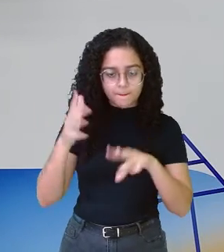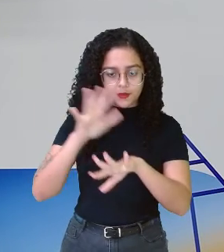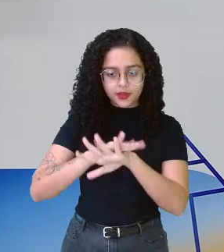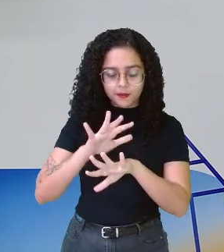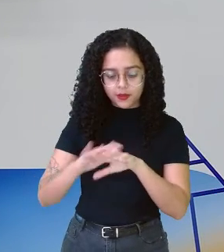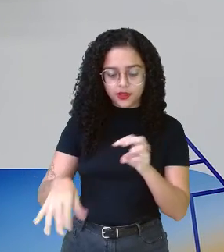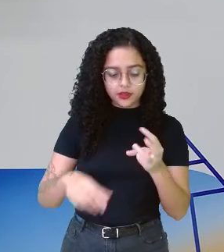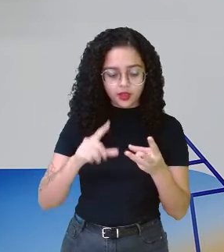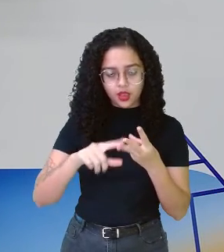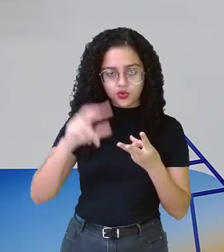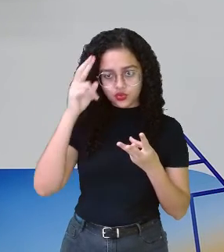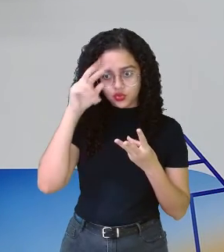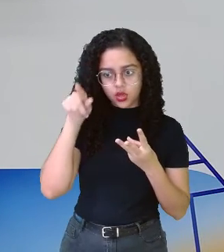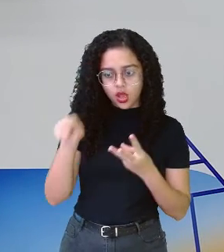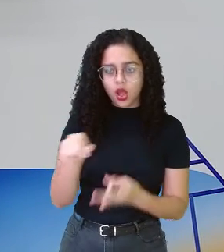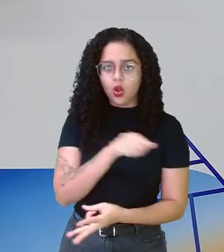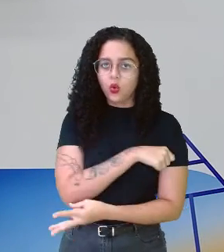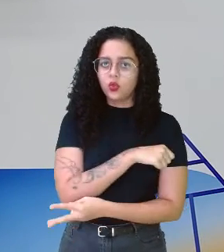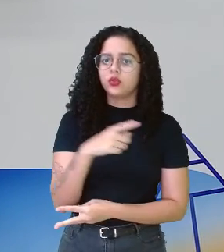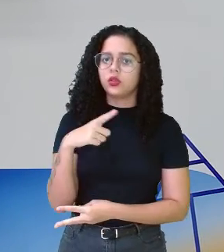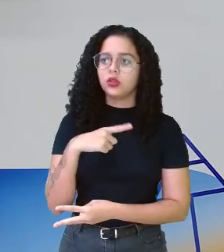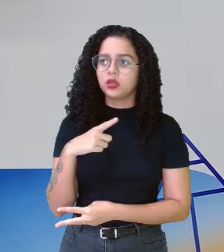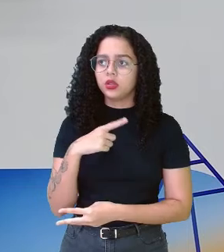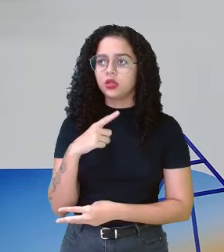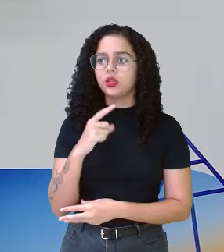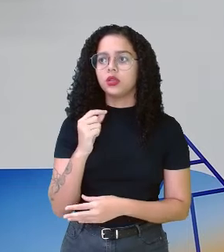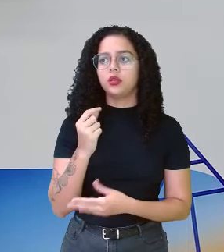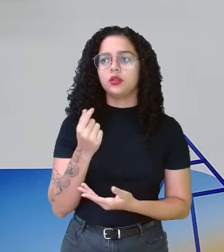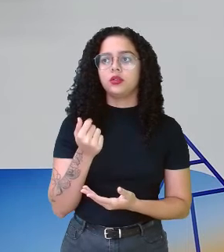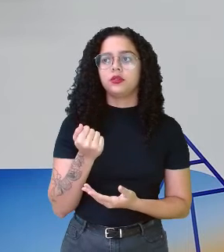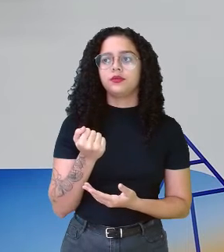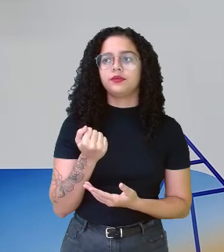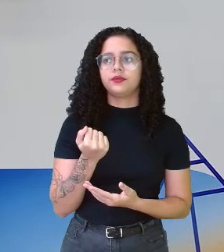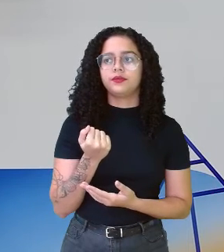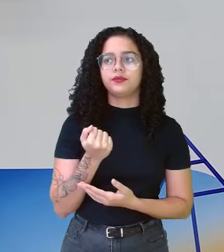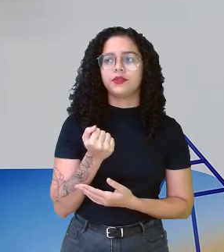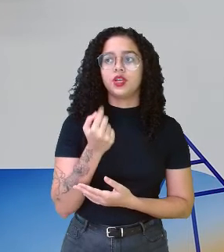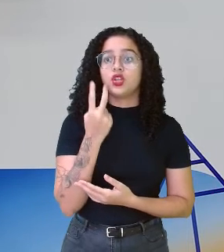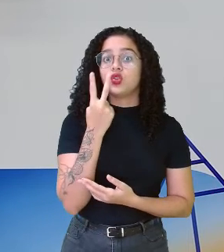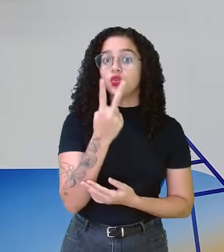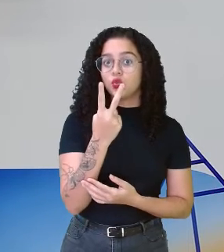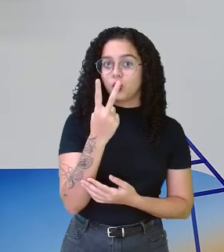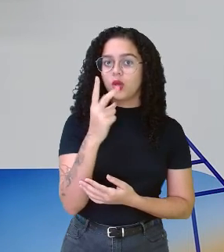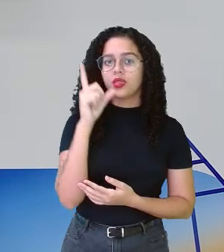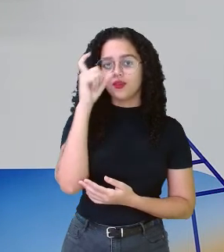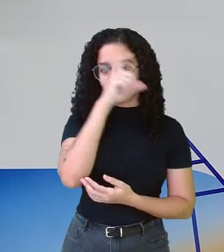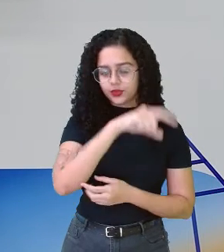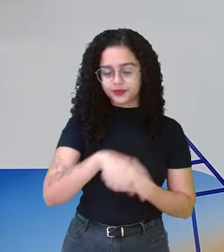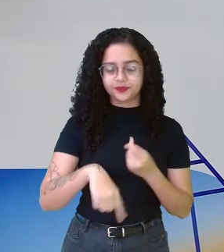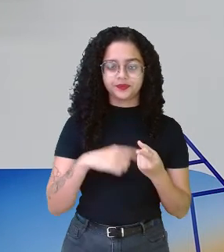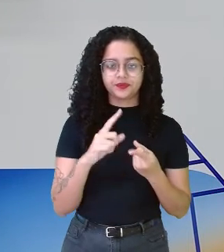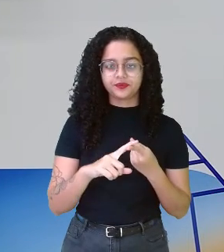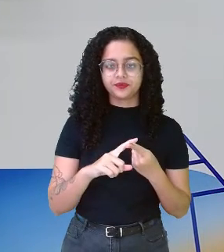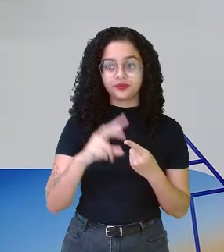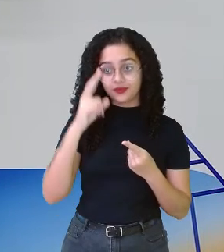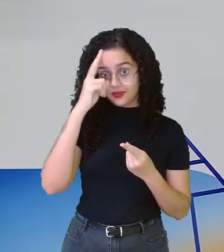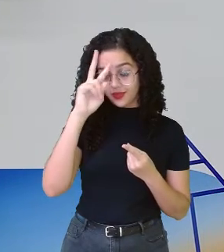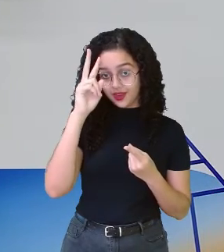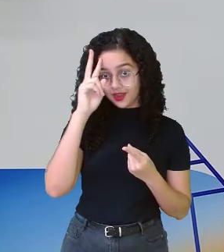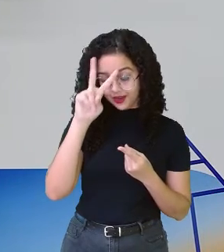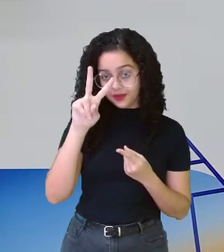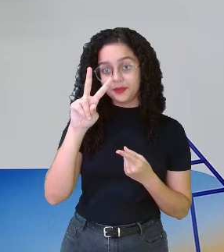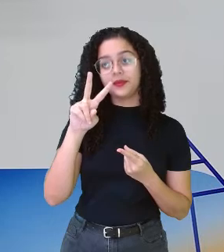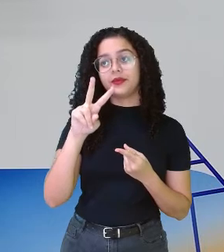de história, esse aluno tem ali duas dificuldades. A de lembrar